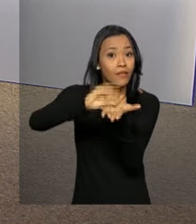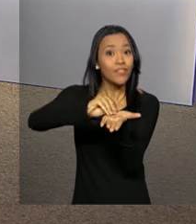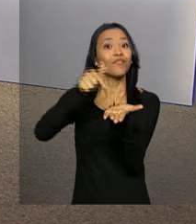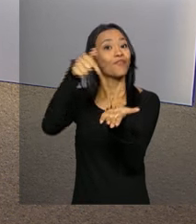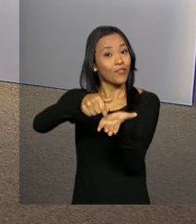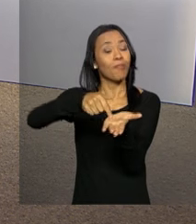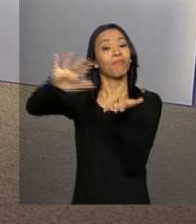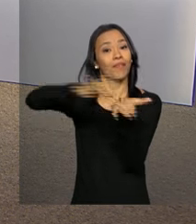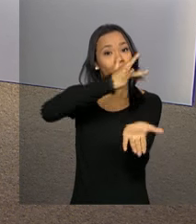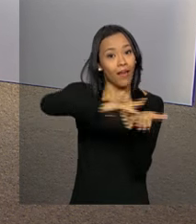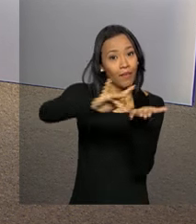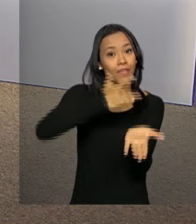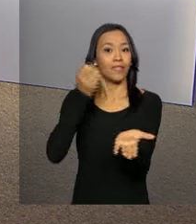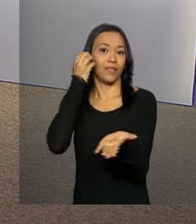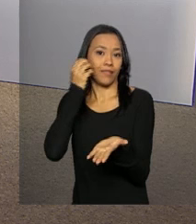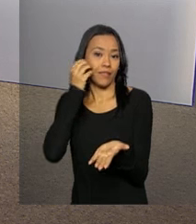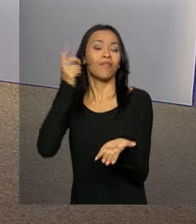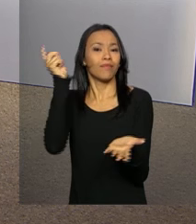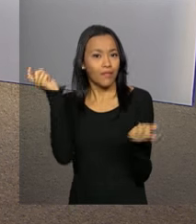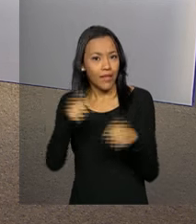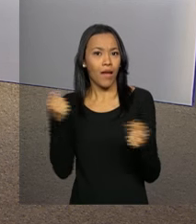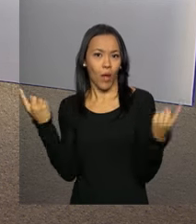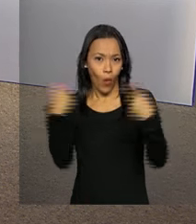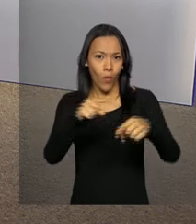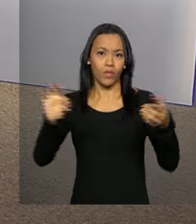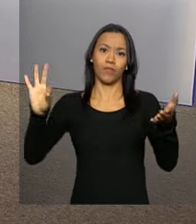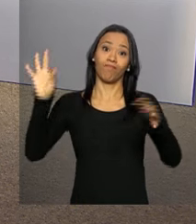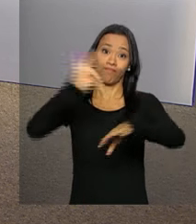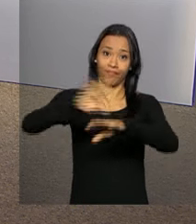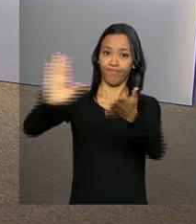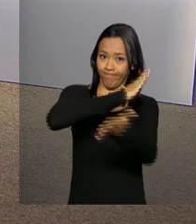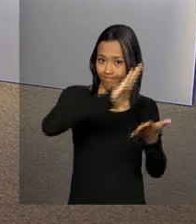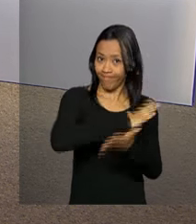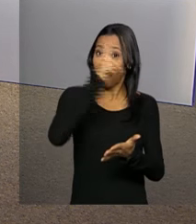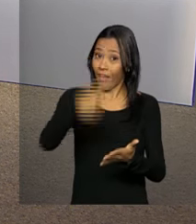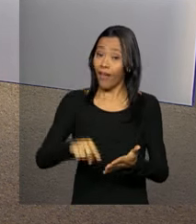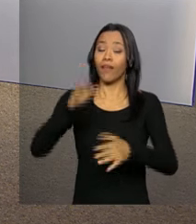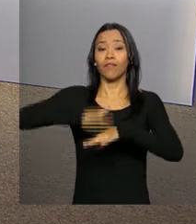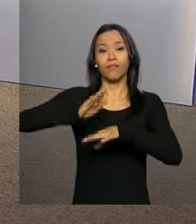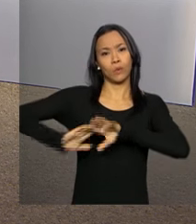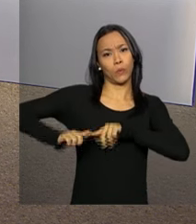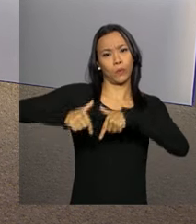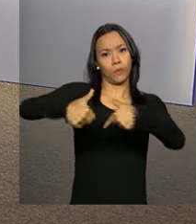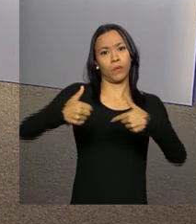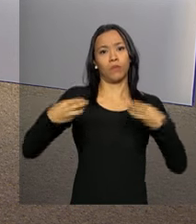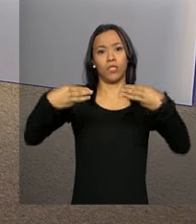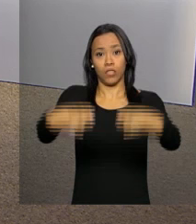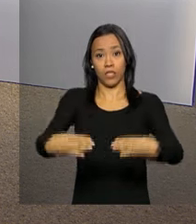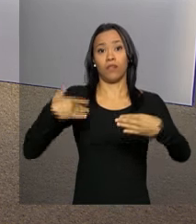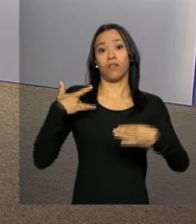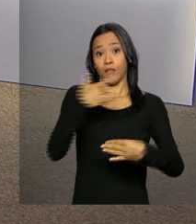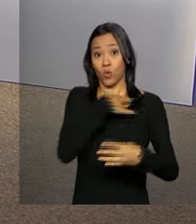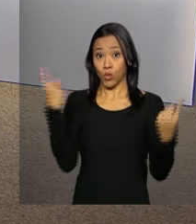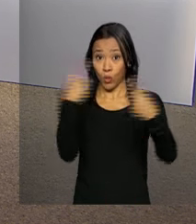smartphones também vai ajudar no combate ao mosquito Aedes aegypti. Essa é mais uma iniciativa do Ministério da Saúde na luta contra a dengue,